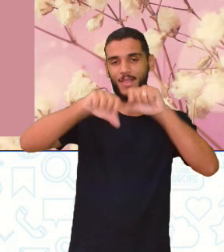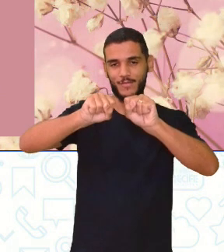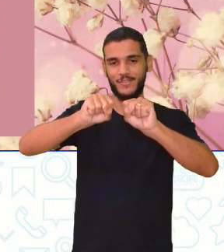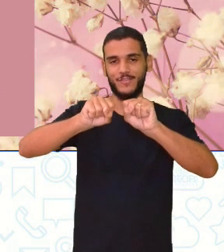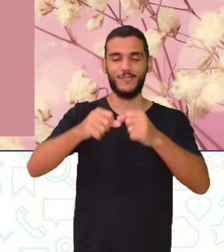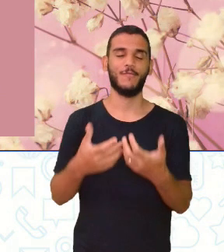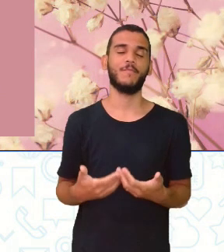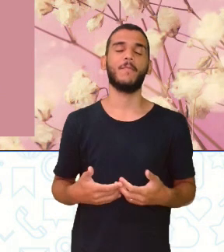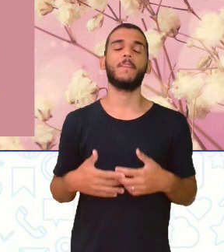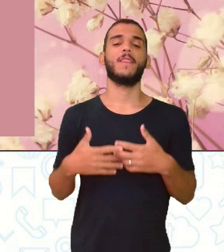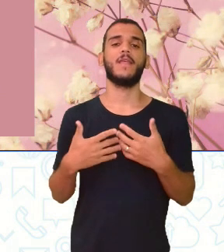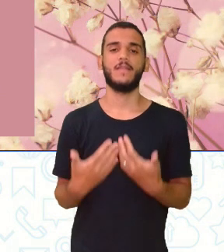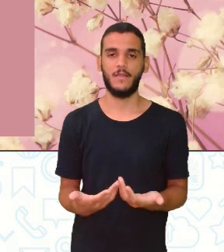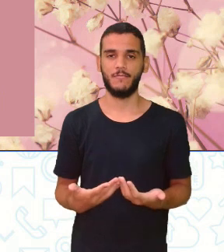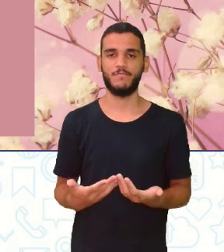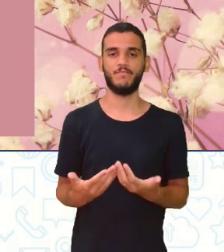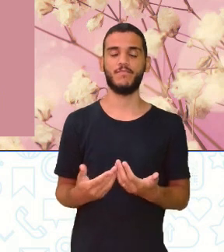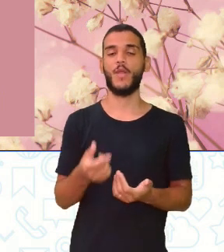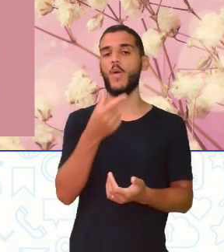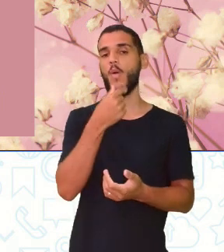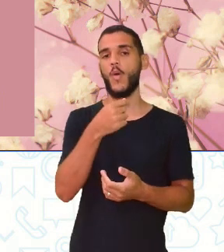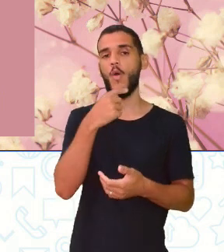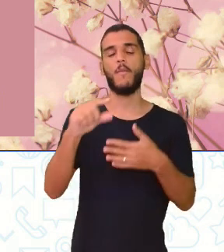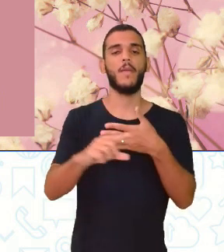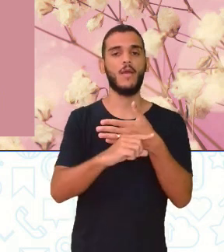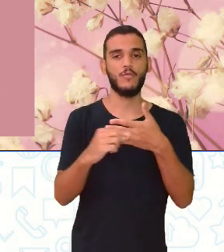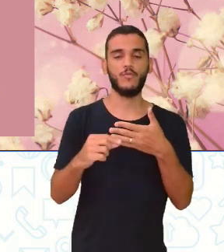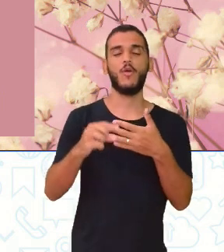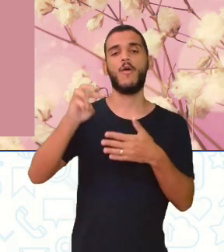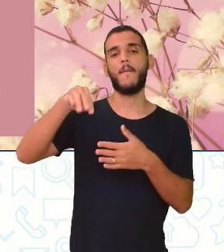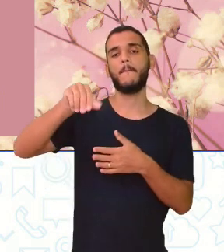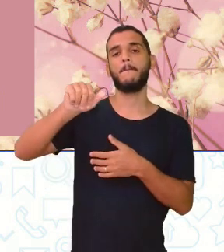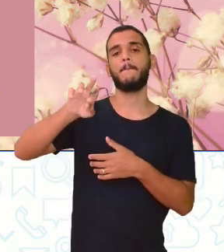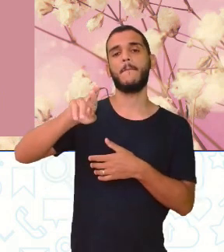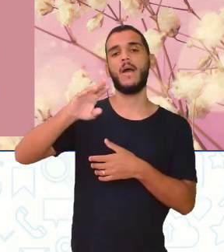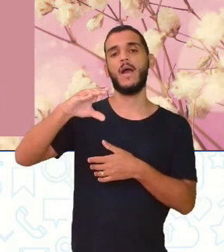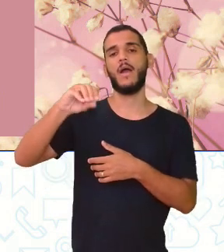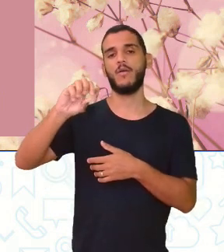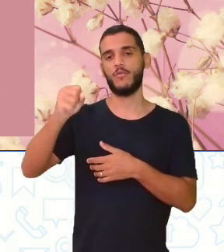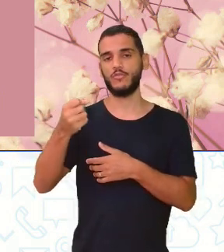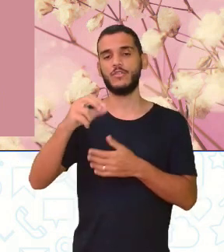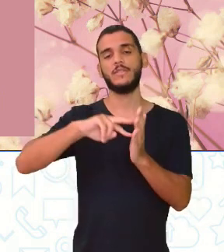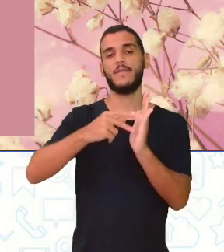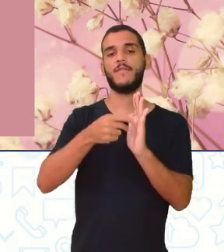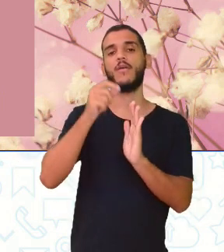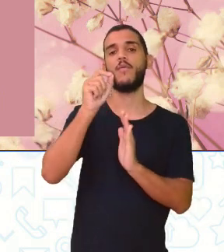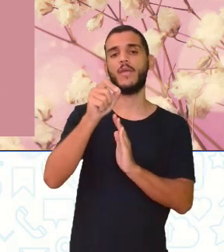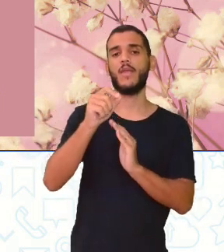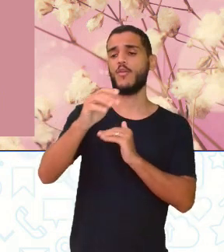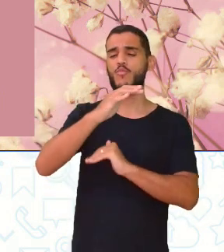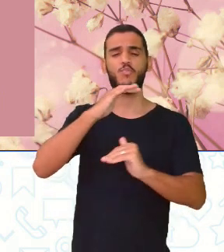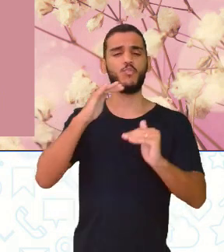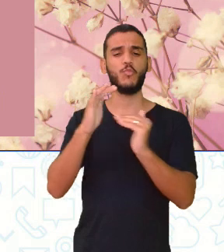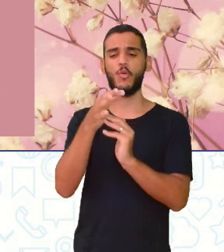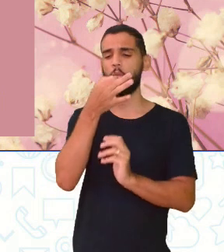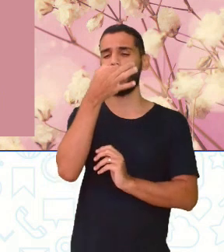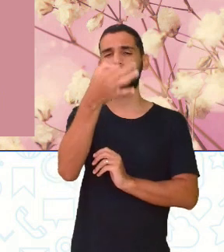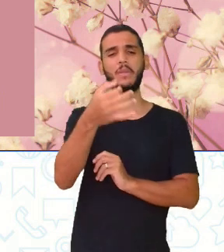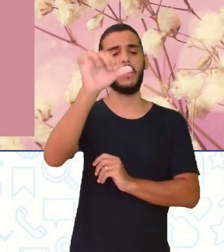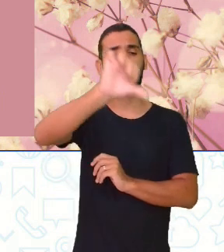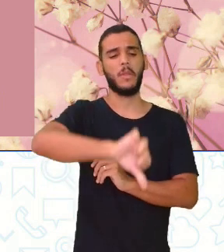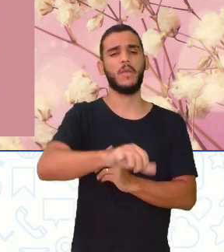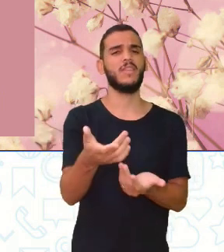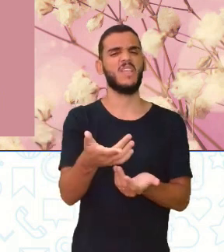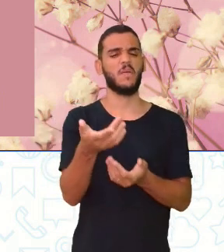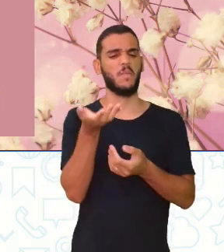Que, segundo Marcos Bagno, é todo juízo de valor negativo, então, de reprovação,